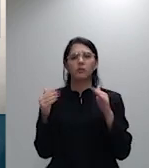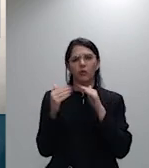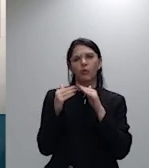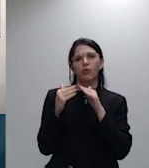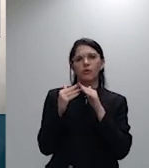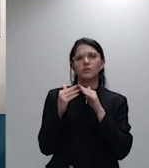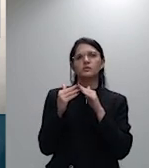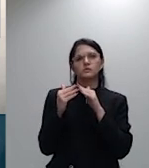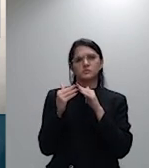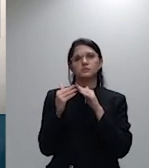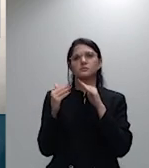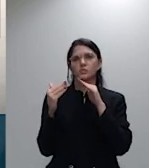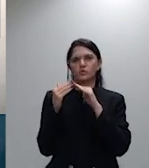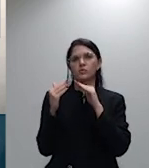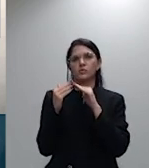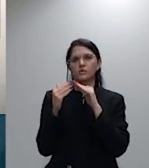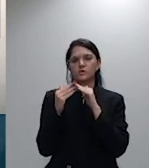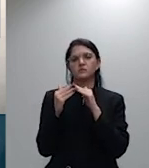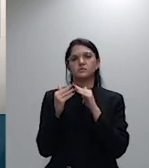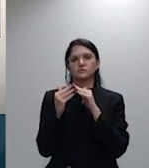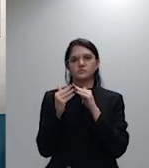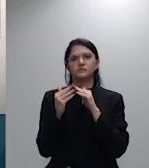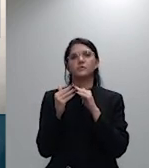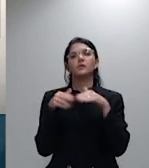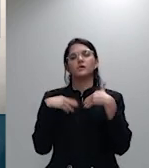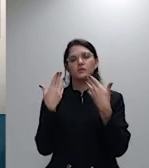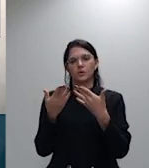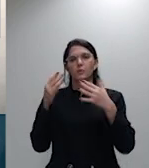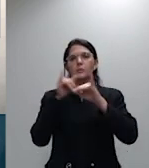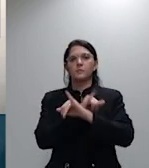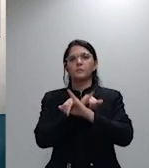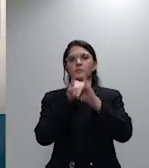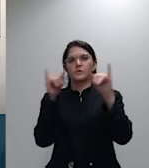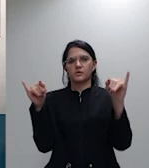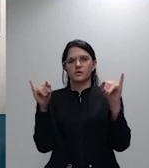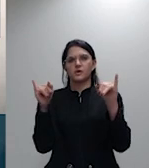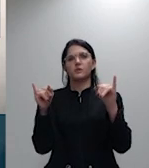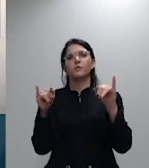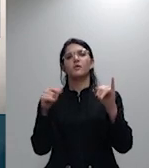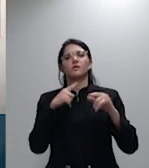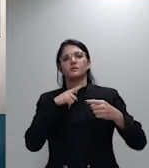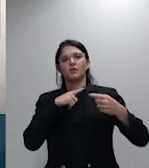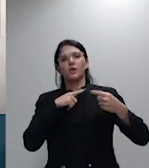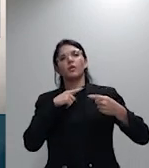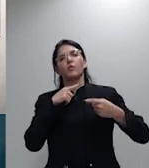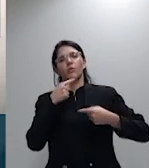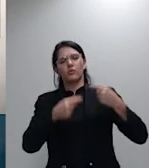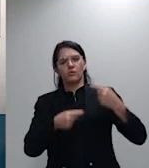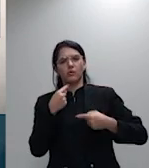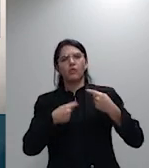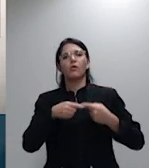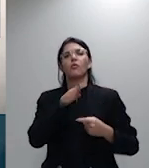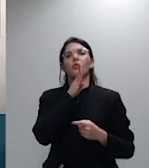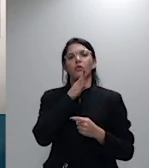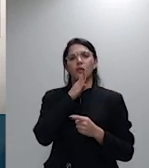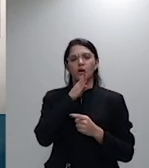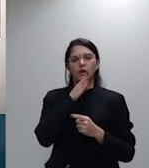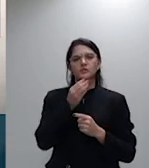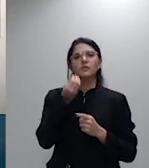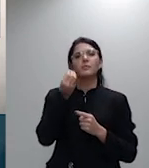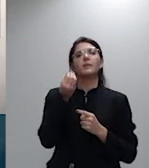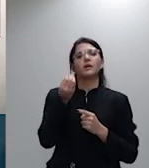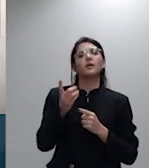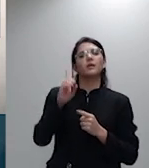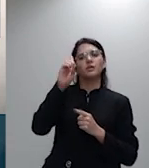proclam o resultado conflito conhecido para declarar a competência do juízo da sétima vara